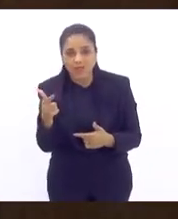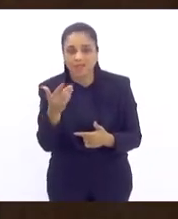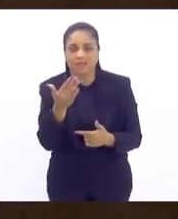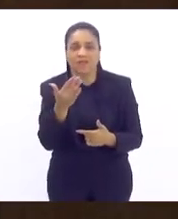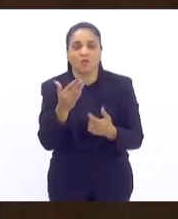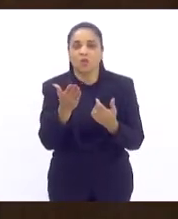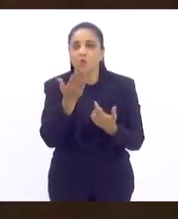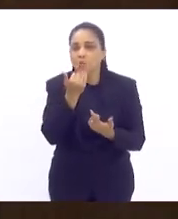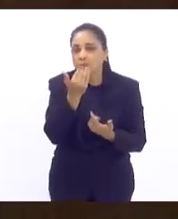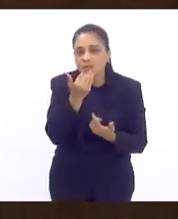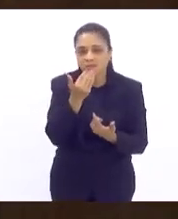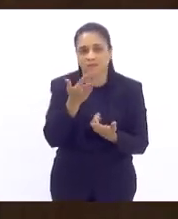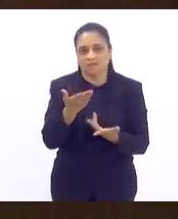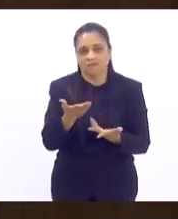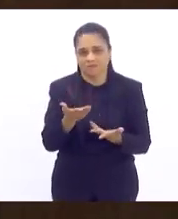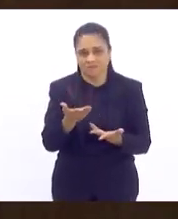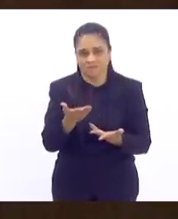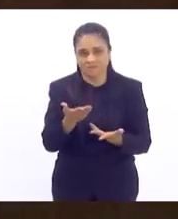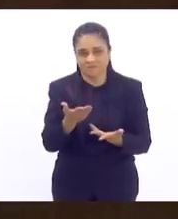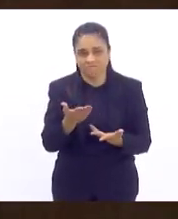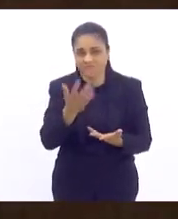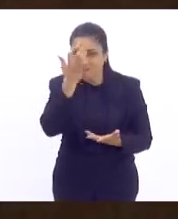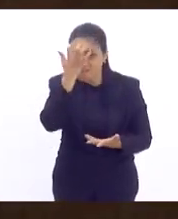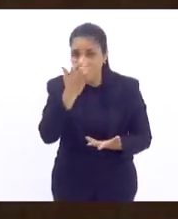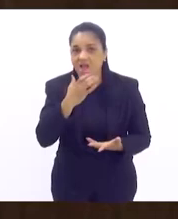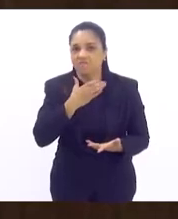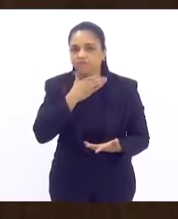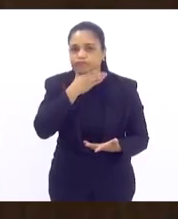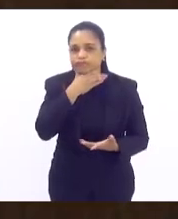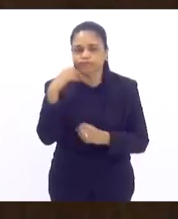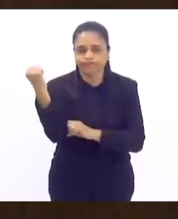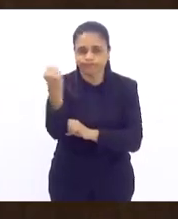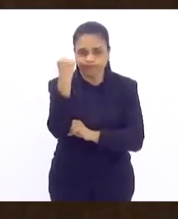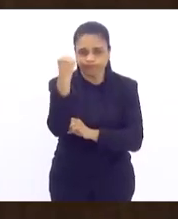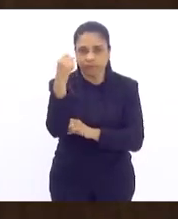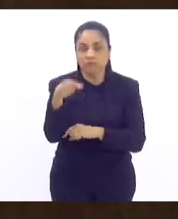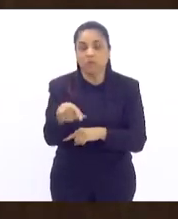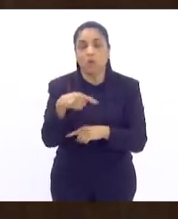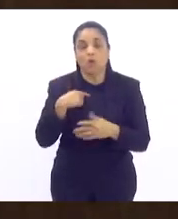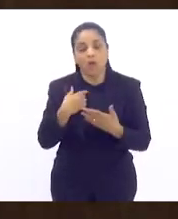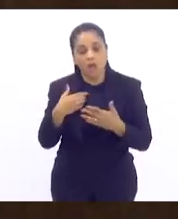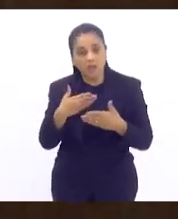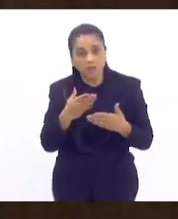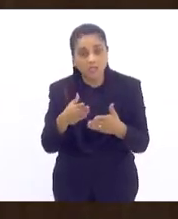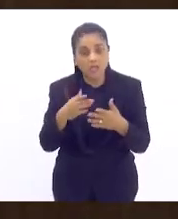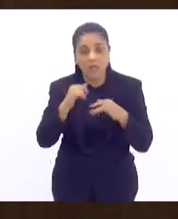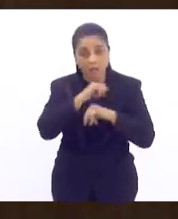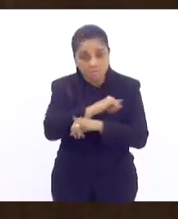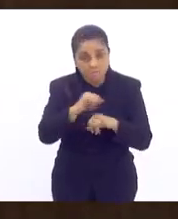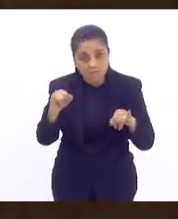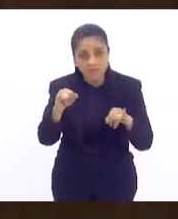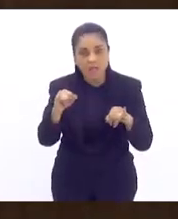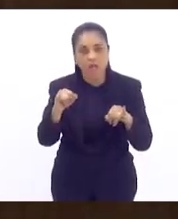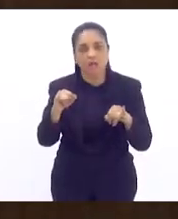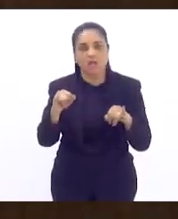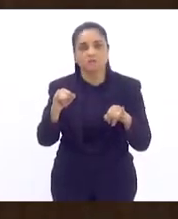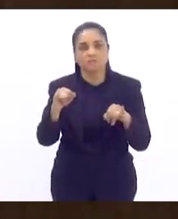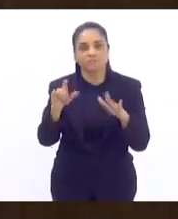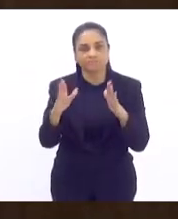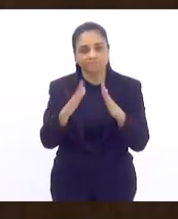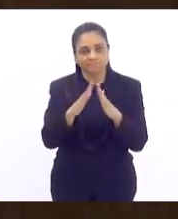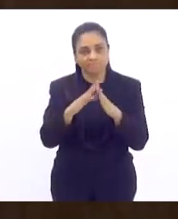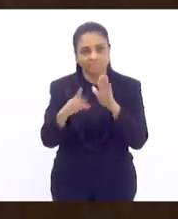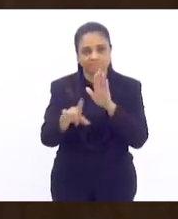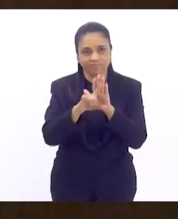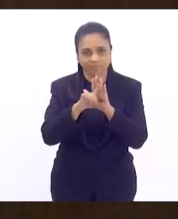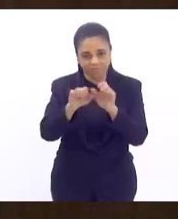Então, é muito importante que nós caminhemos aqui no sentido de fortalecer a mensagem que esta Casa Legislativa ora envia